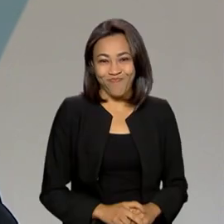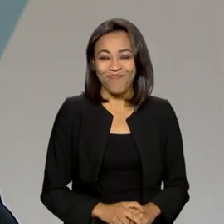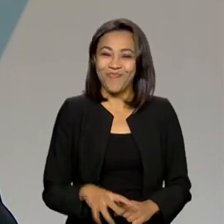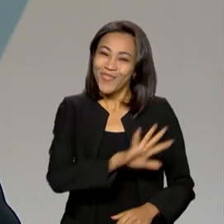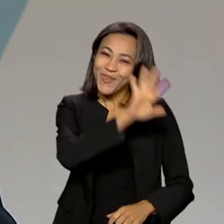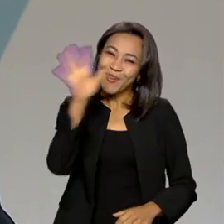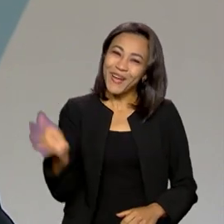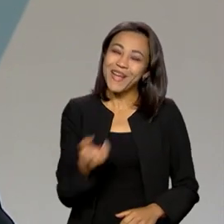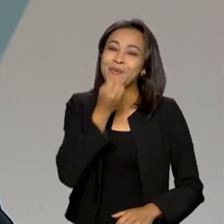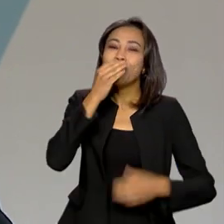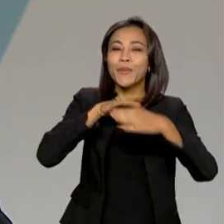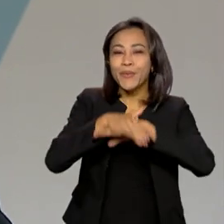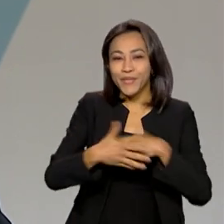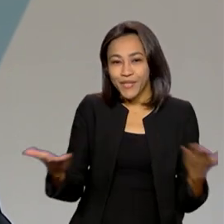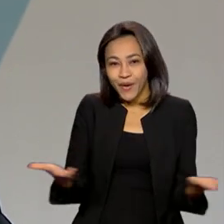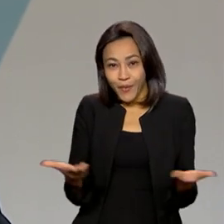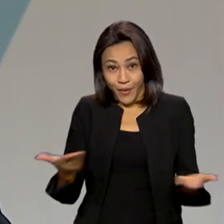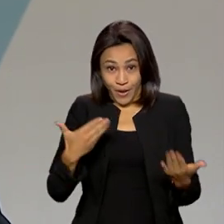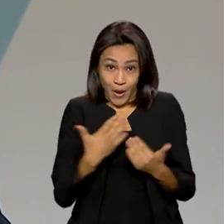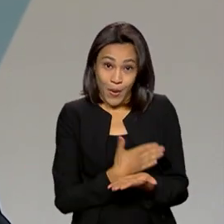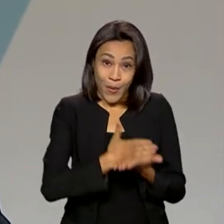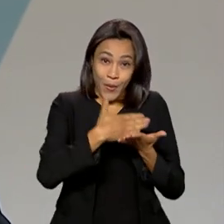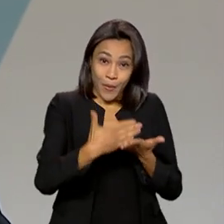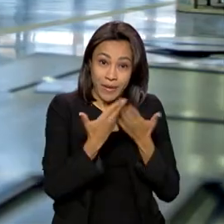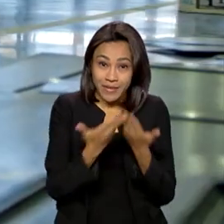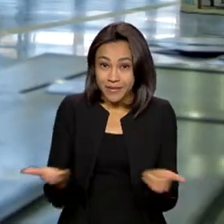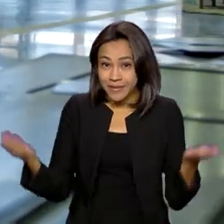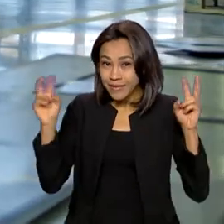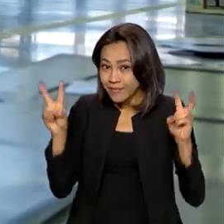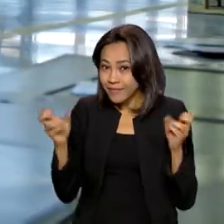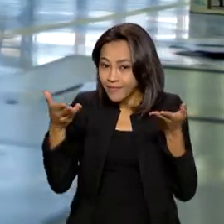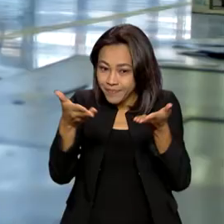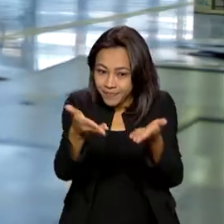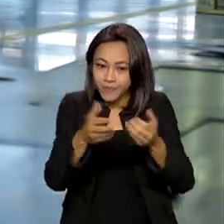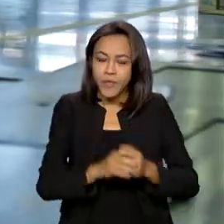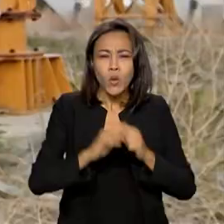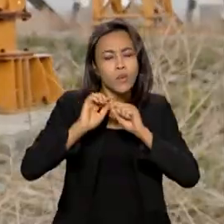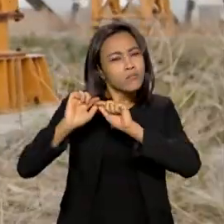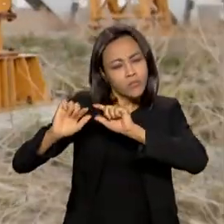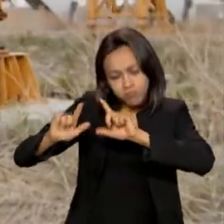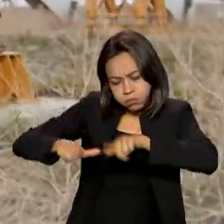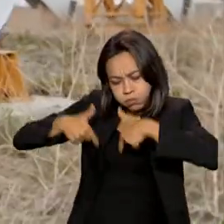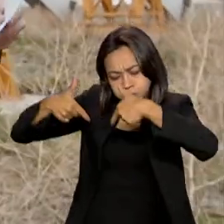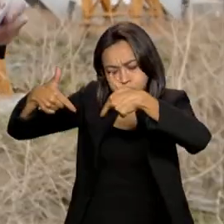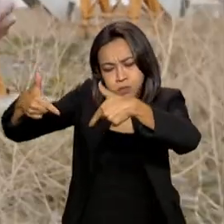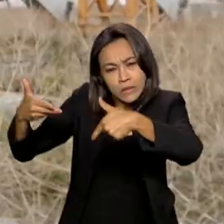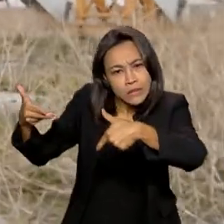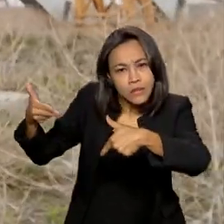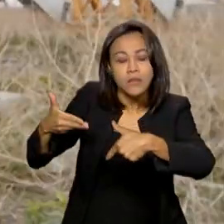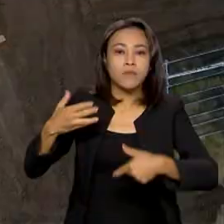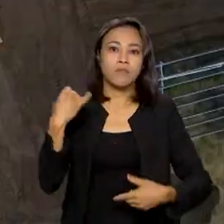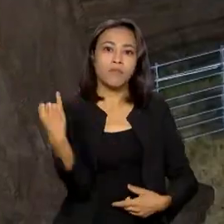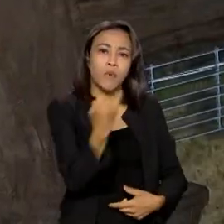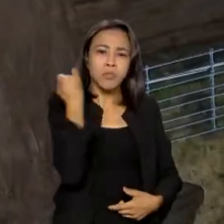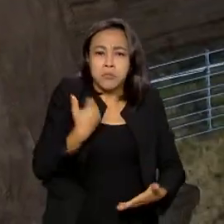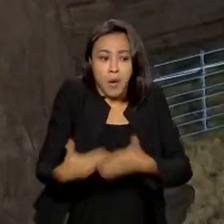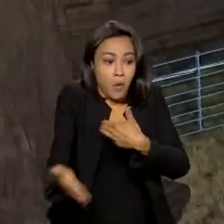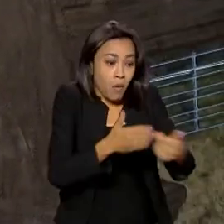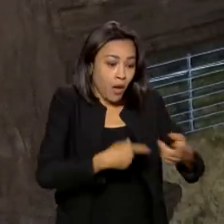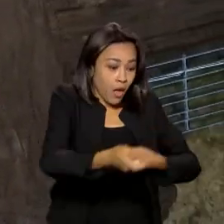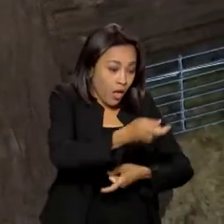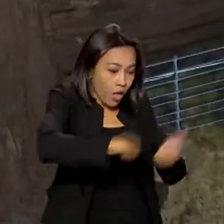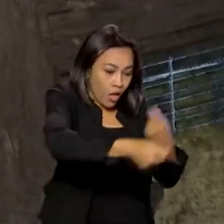Olá, boa noite. Começa agora mais um Brasil em Pauta. O trabalho é uma área essencial para qualquer economia,